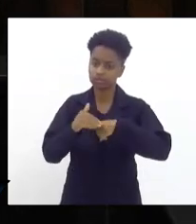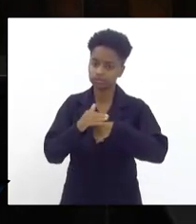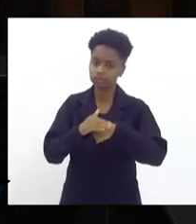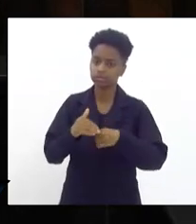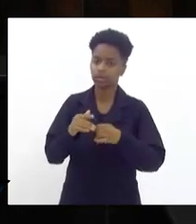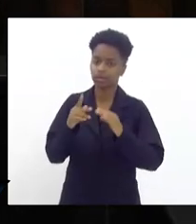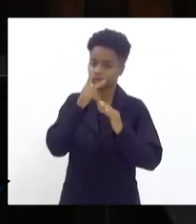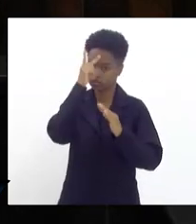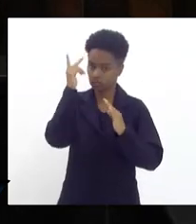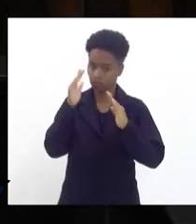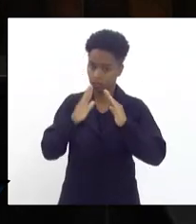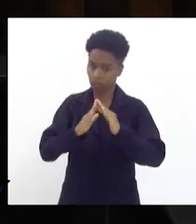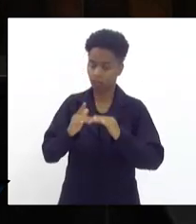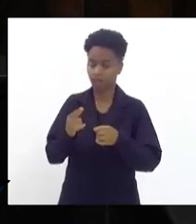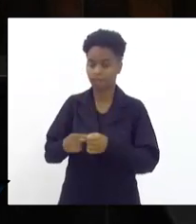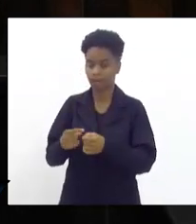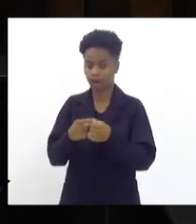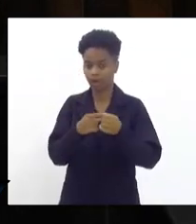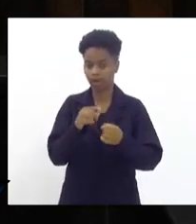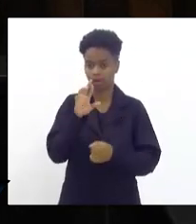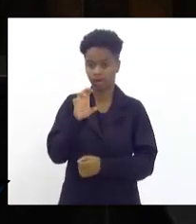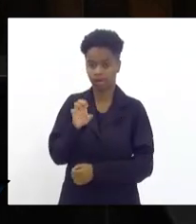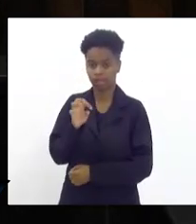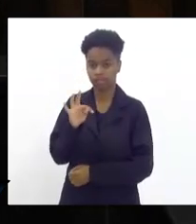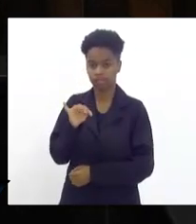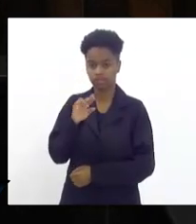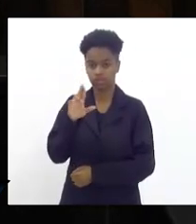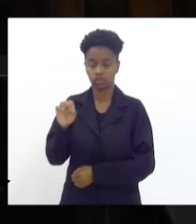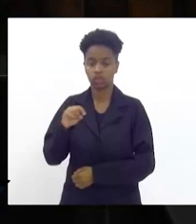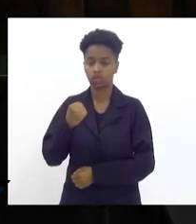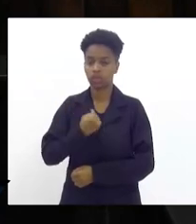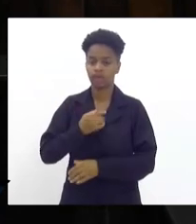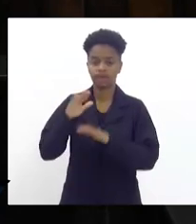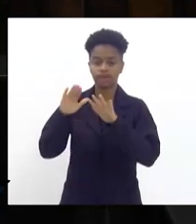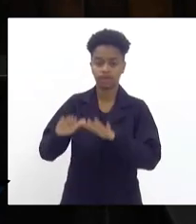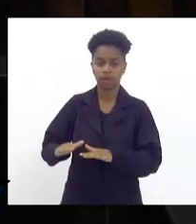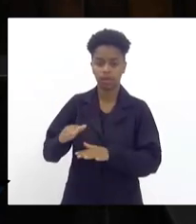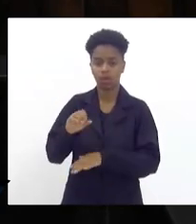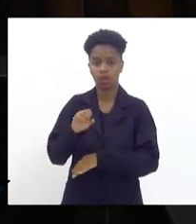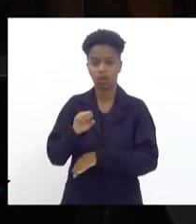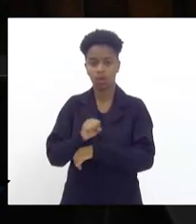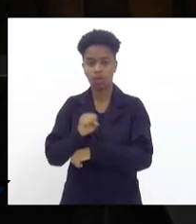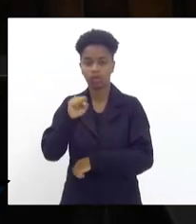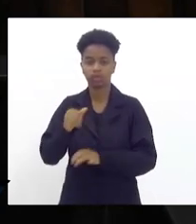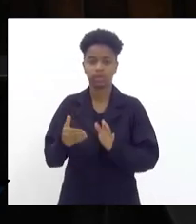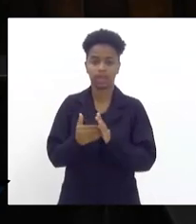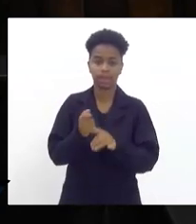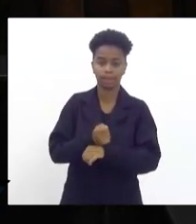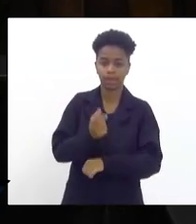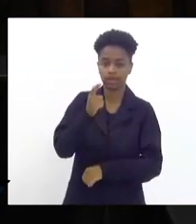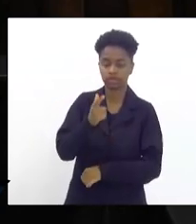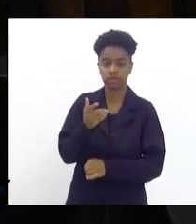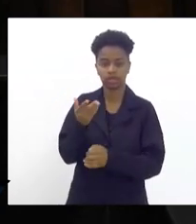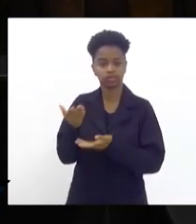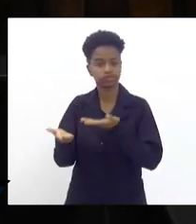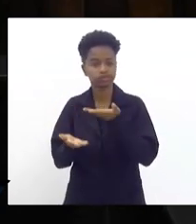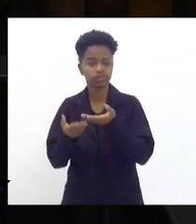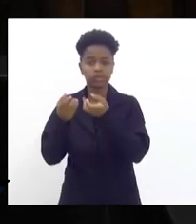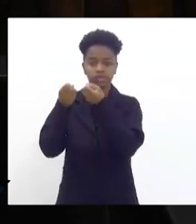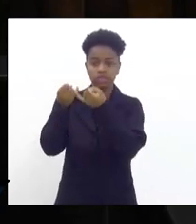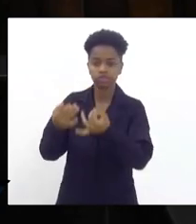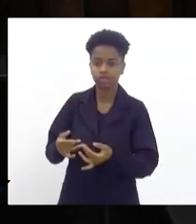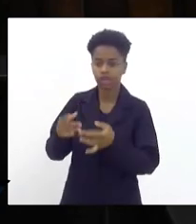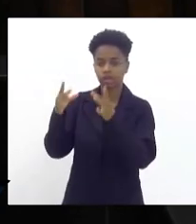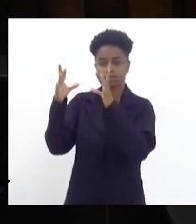do bairro Retiro, onde ficamos lá de oito às doze horas, prestando contas do nosso